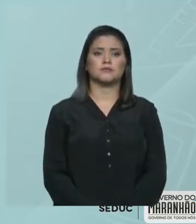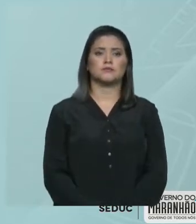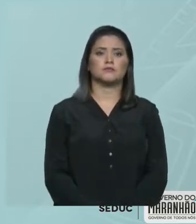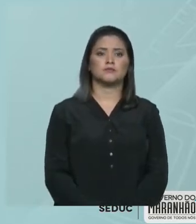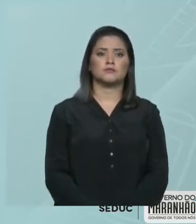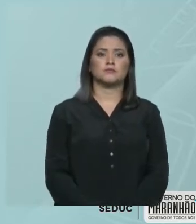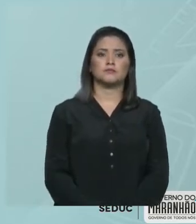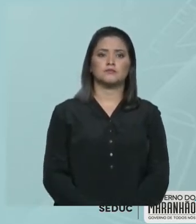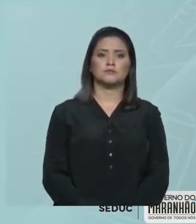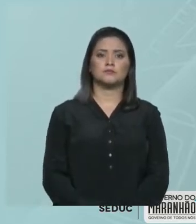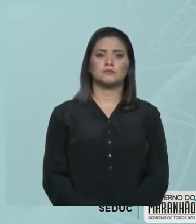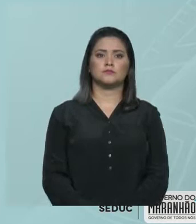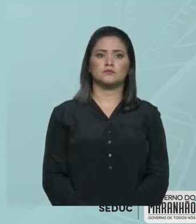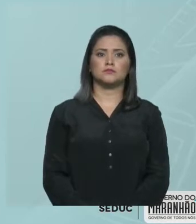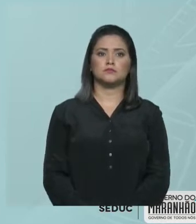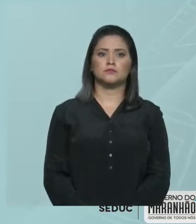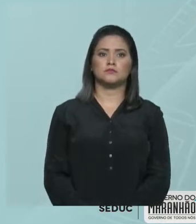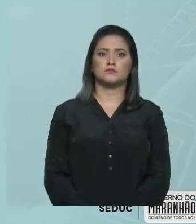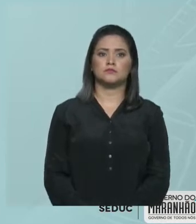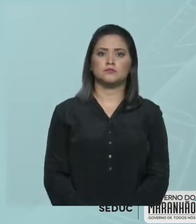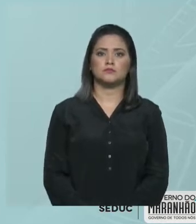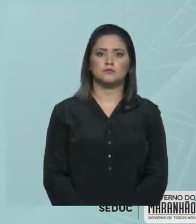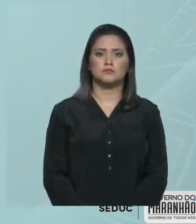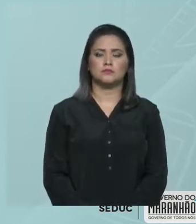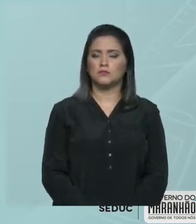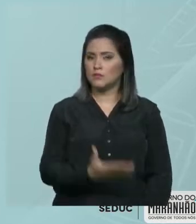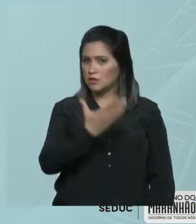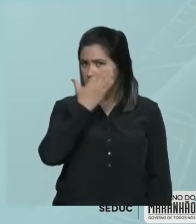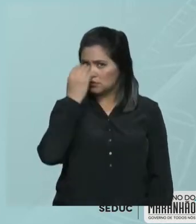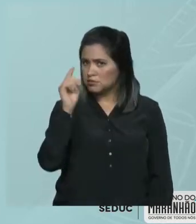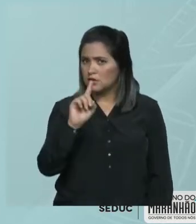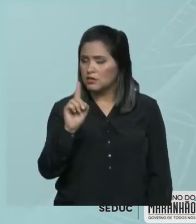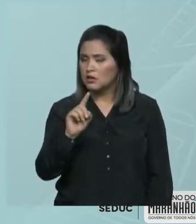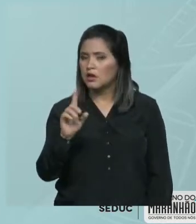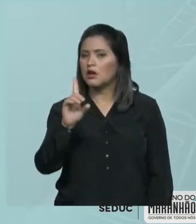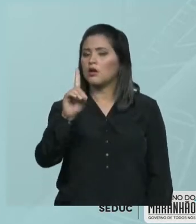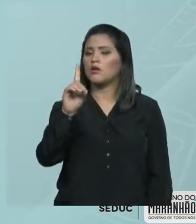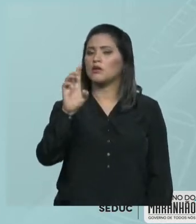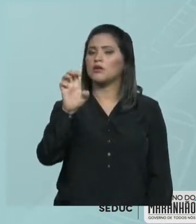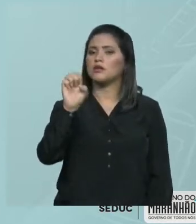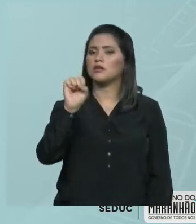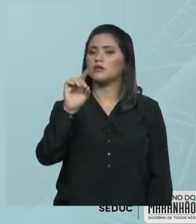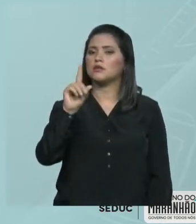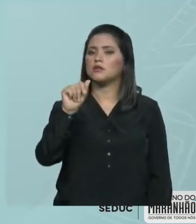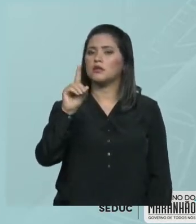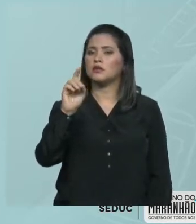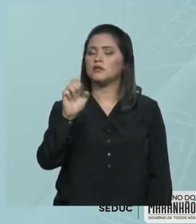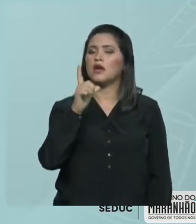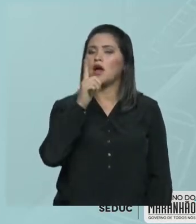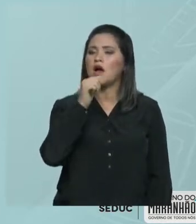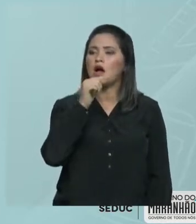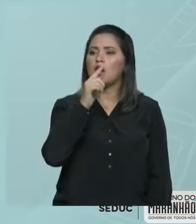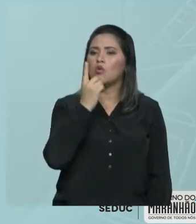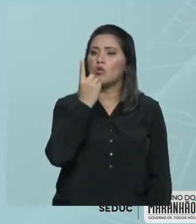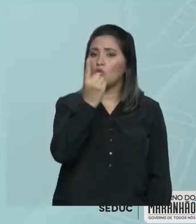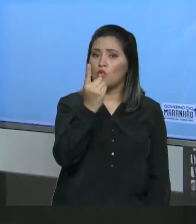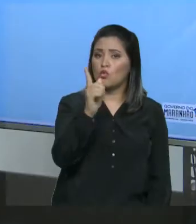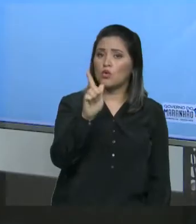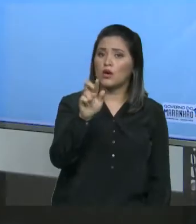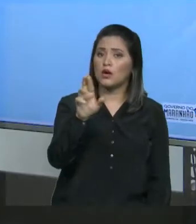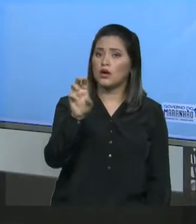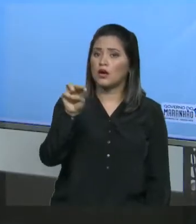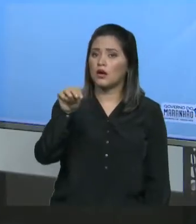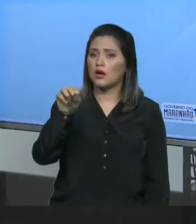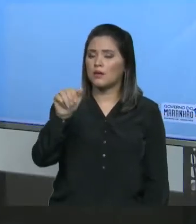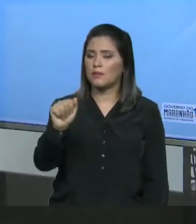Ok? Tudo bem? Densidade da água, não te esquece. Densidade da água é 1 grama por ml. A cada 1 grama de